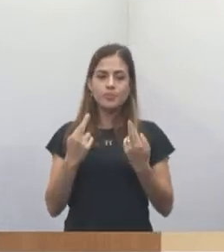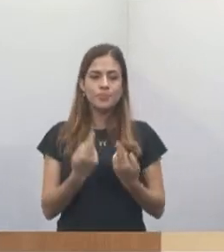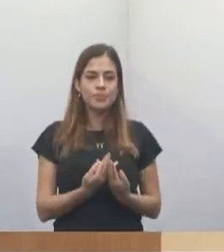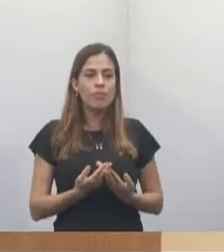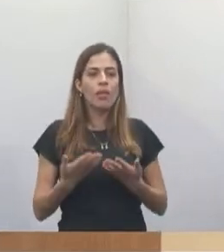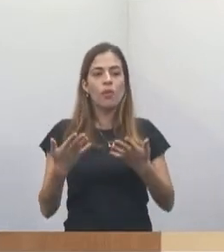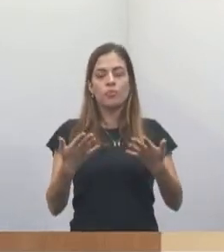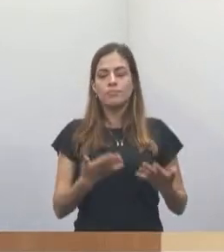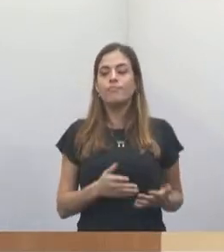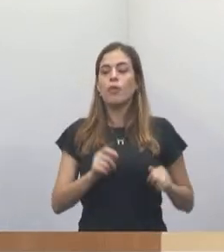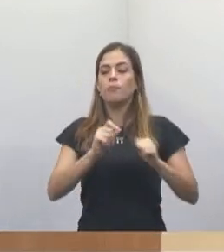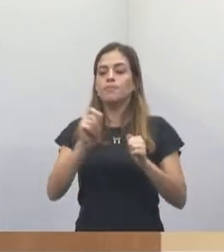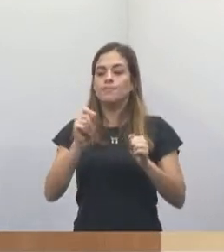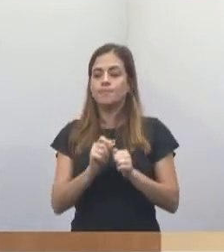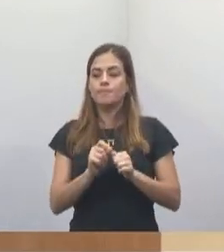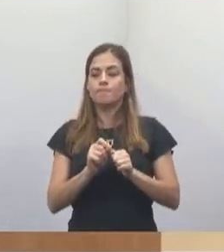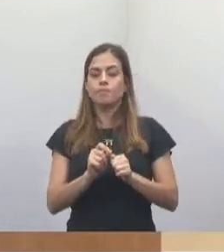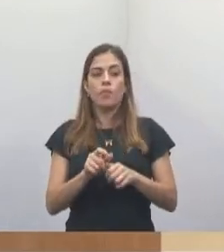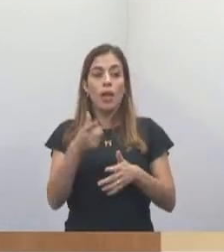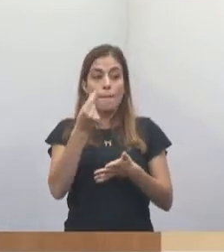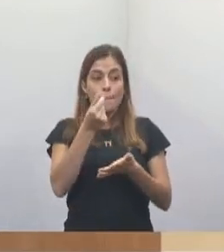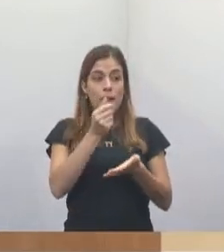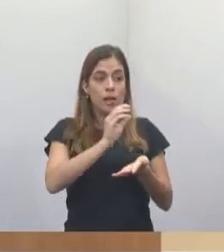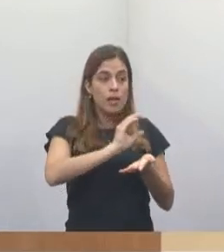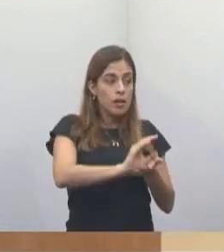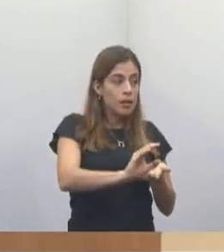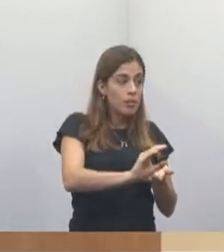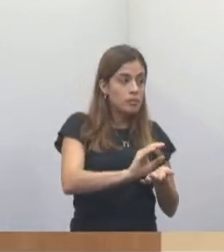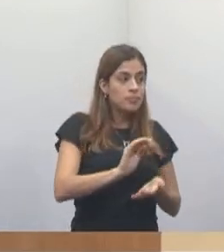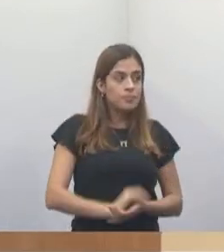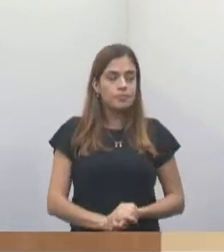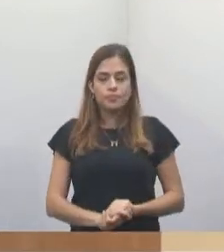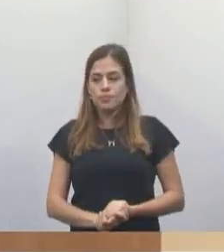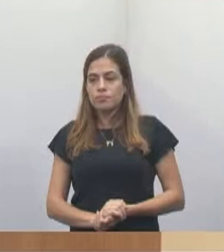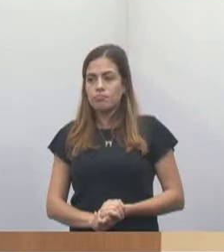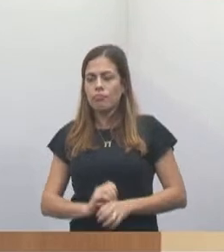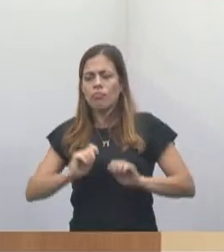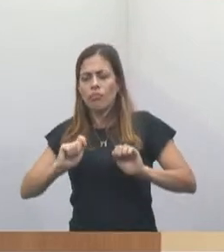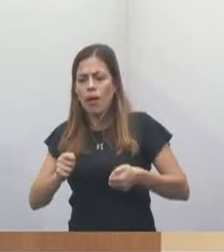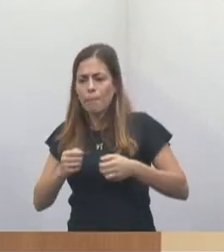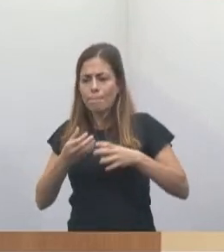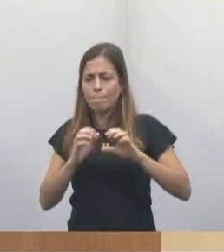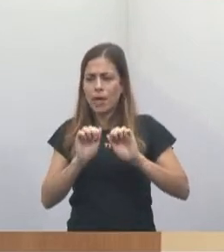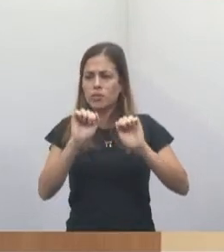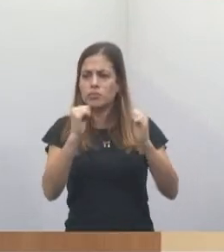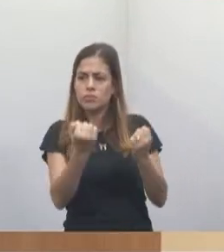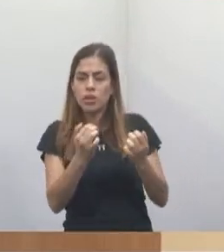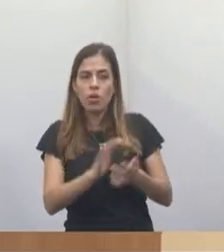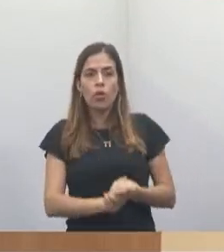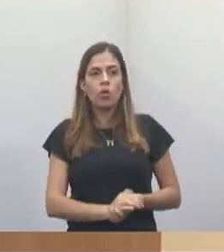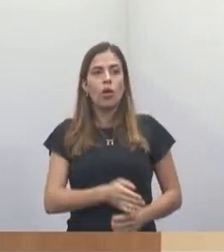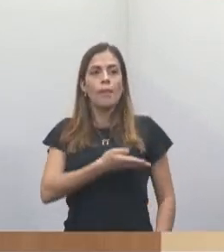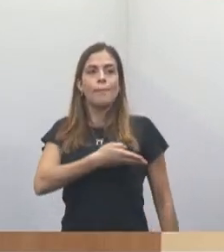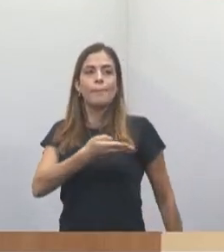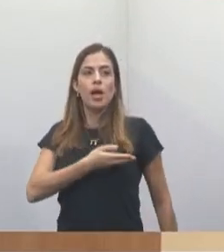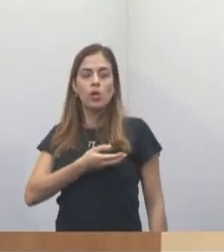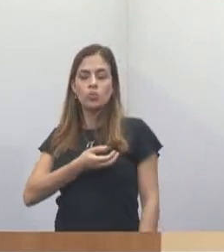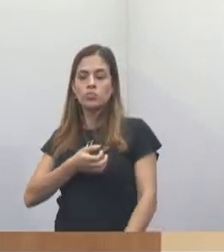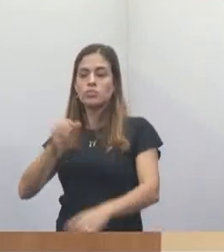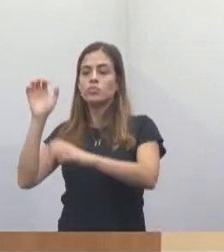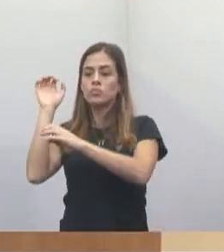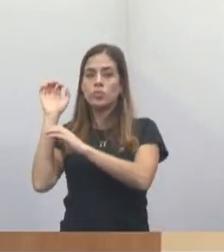possa fazer com que essa verba efetivamente chegue à associação dos amigos de handball. É